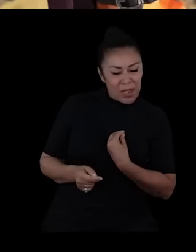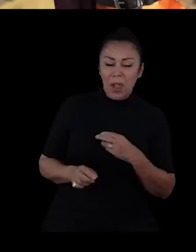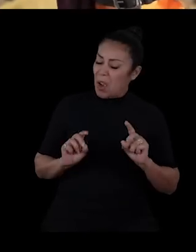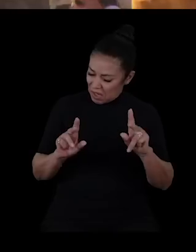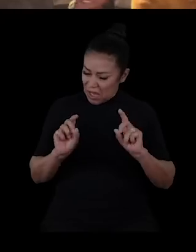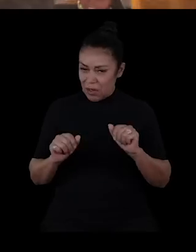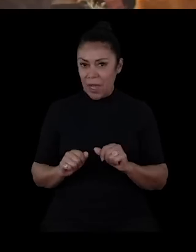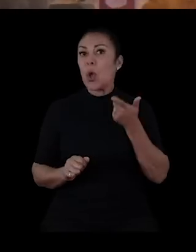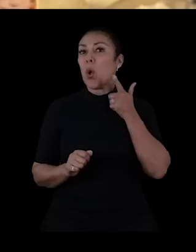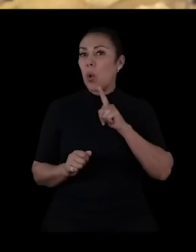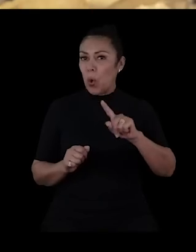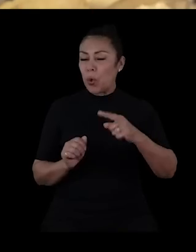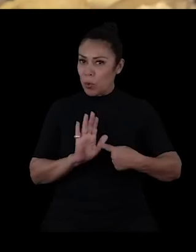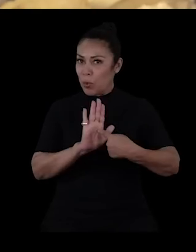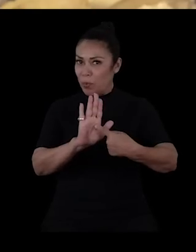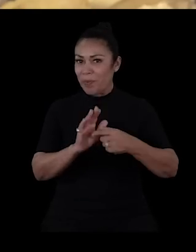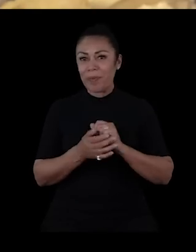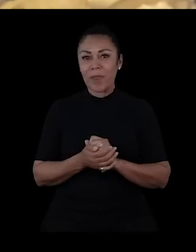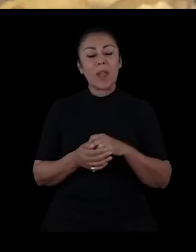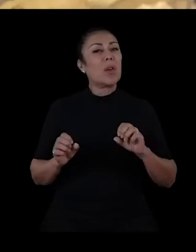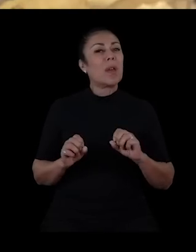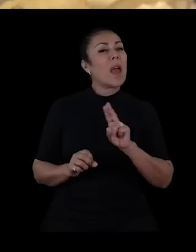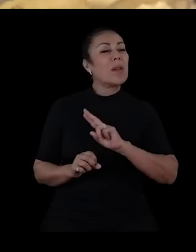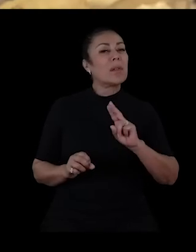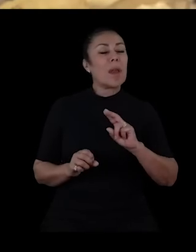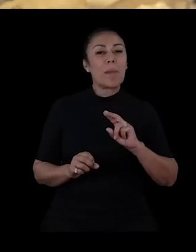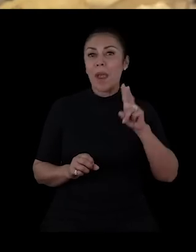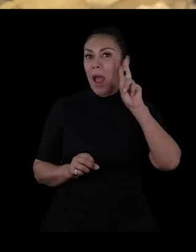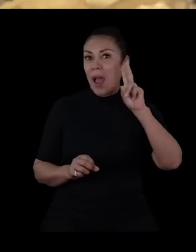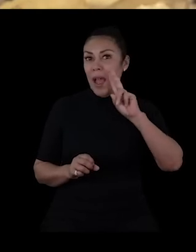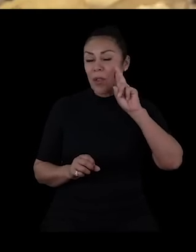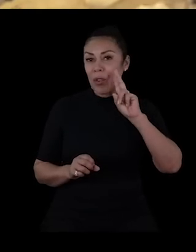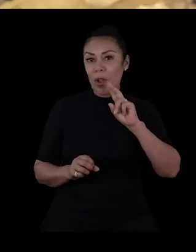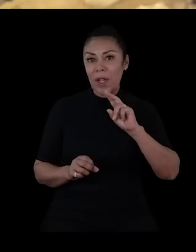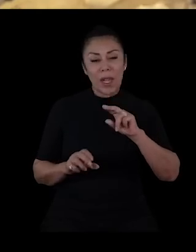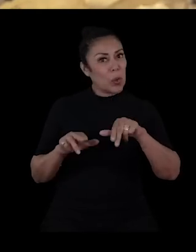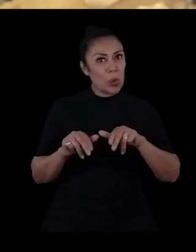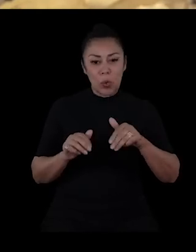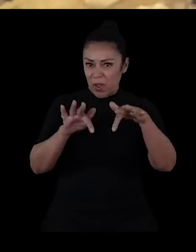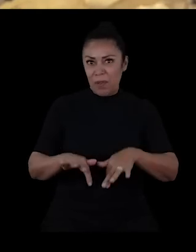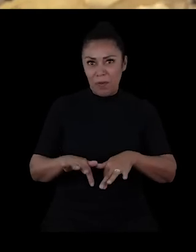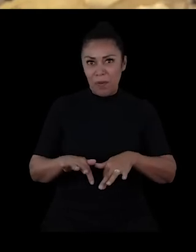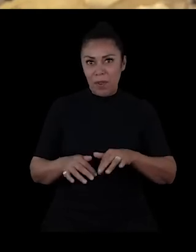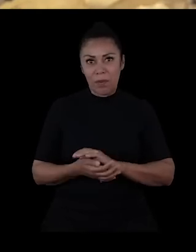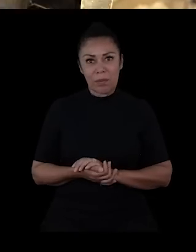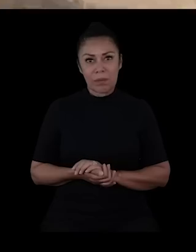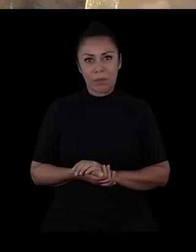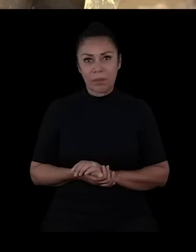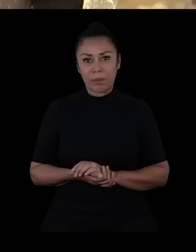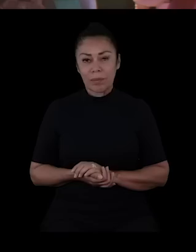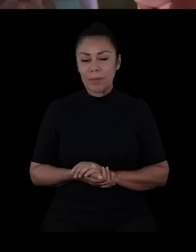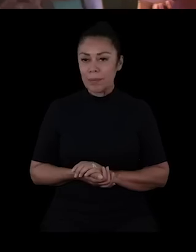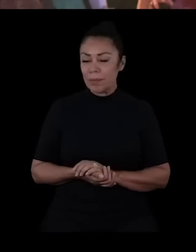Ainda estão aqui? Tudo bem, tudo bem! Mais um número! Esse eu chamo de... A lenda nunca morrerá!